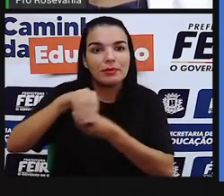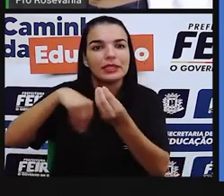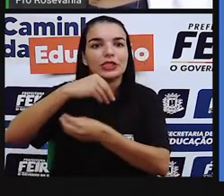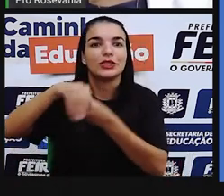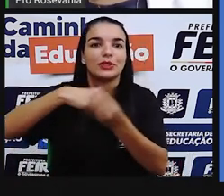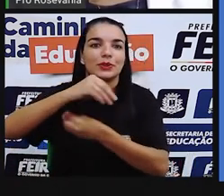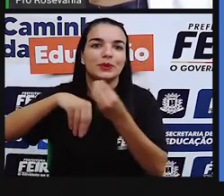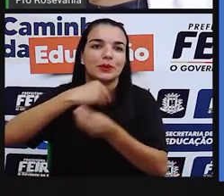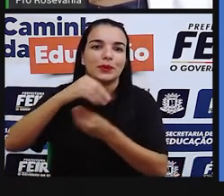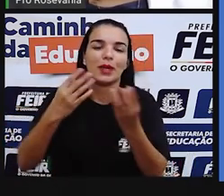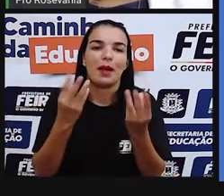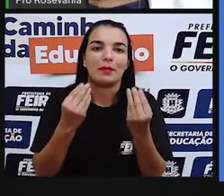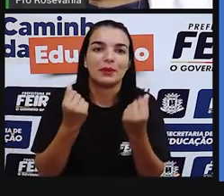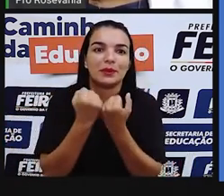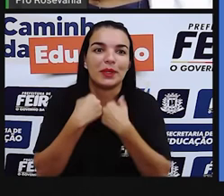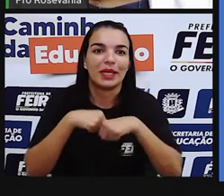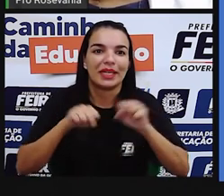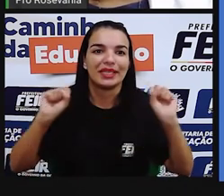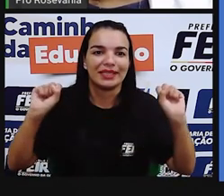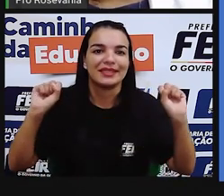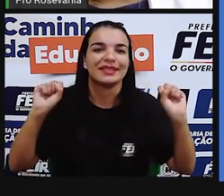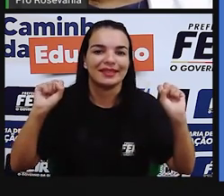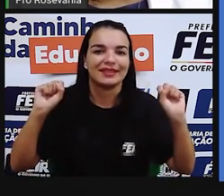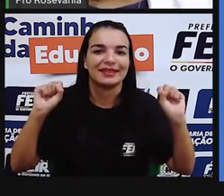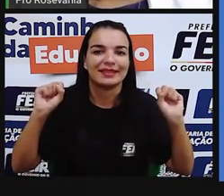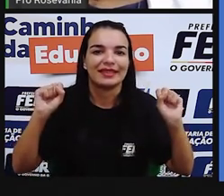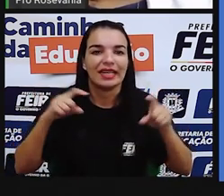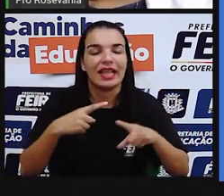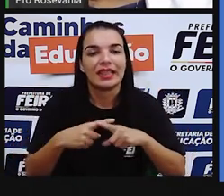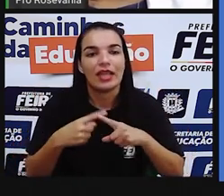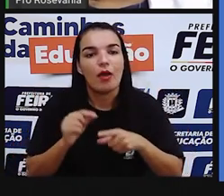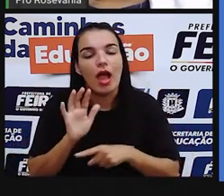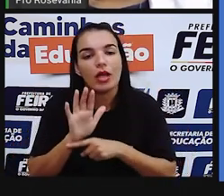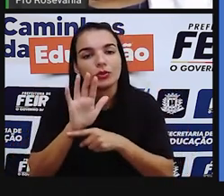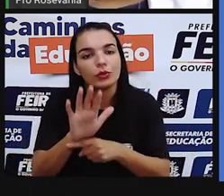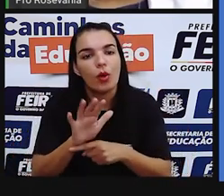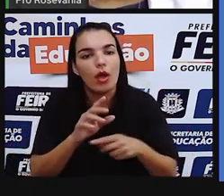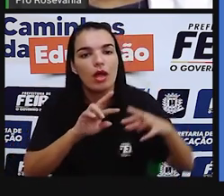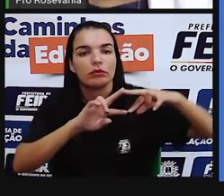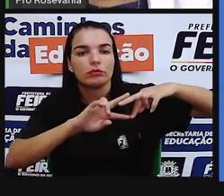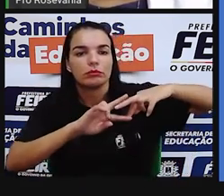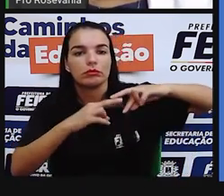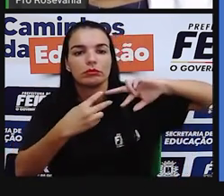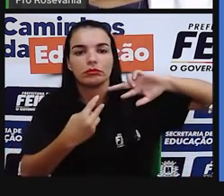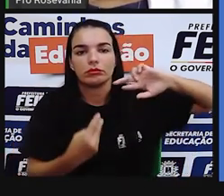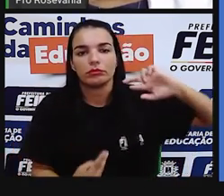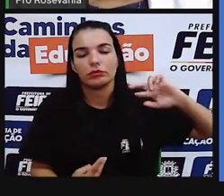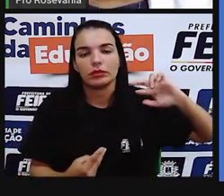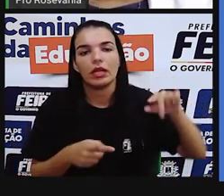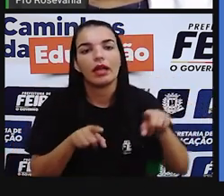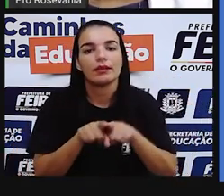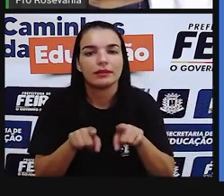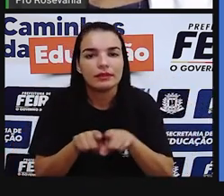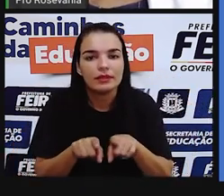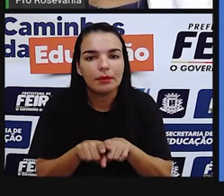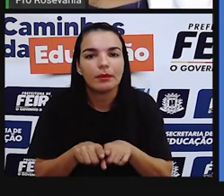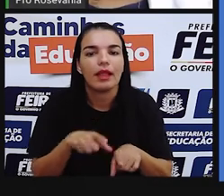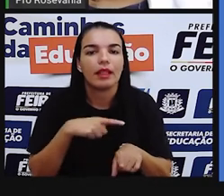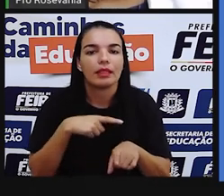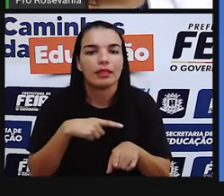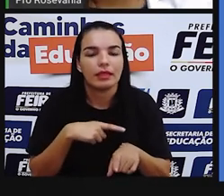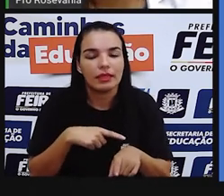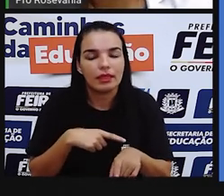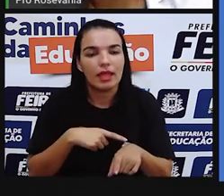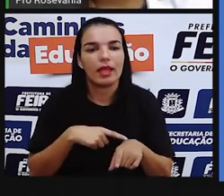plantations que ajudou porque a nossa geométrica também foi feita na operação e houvesse um pré-domínio